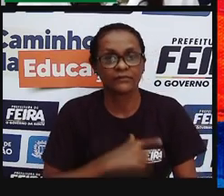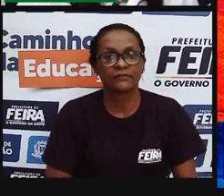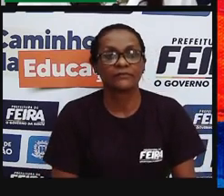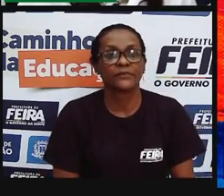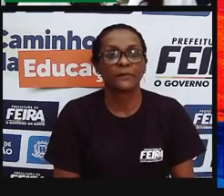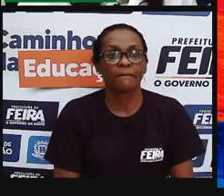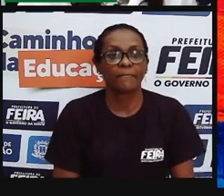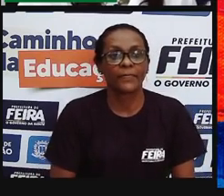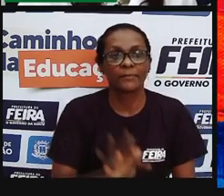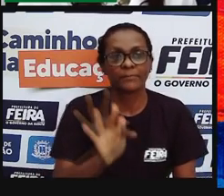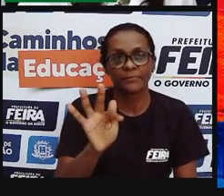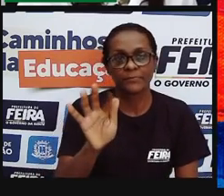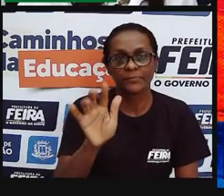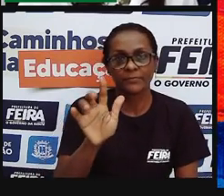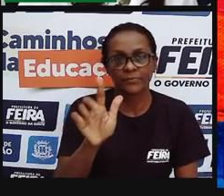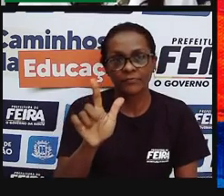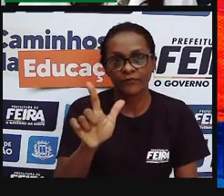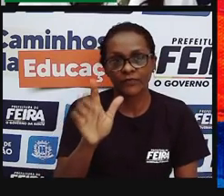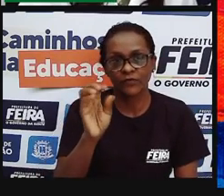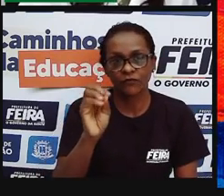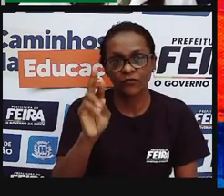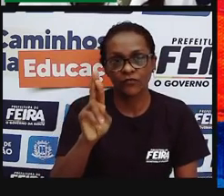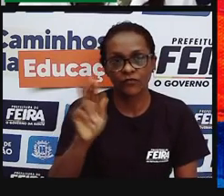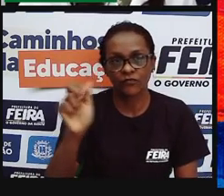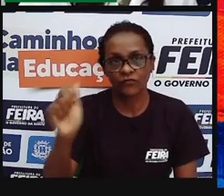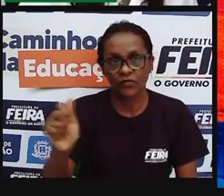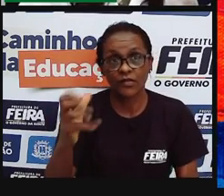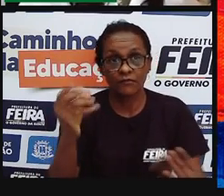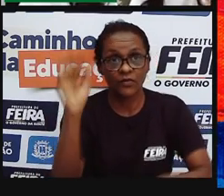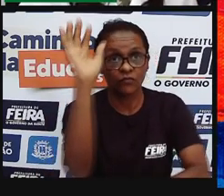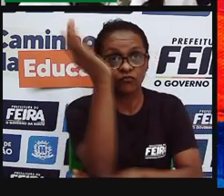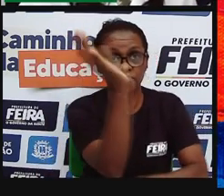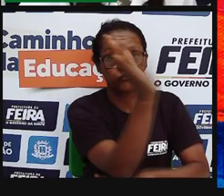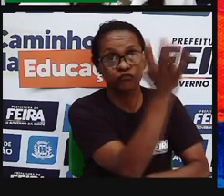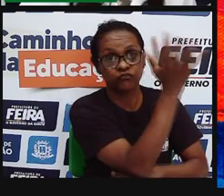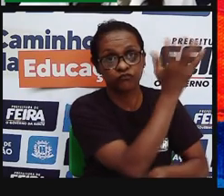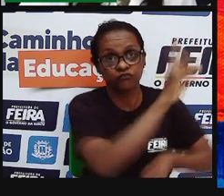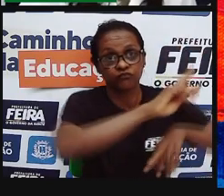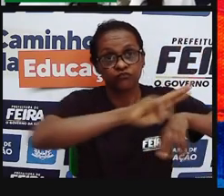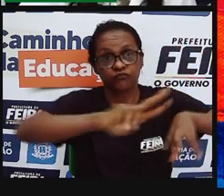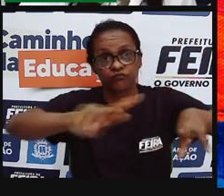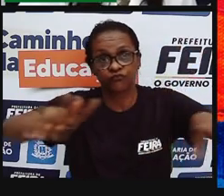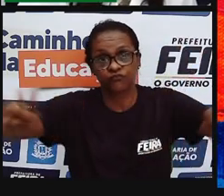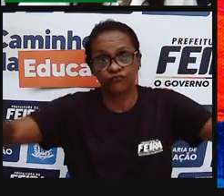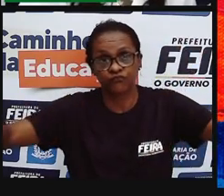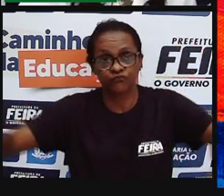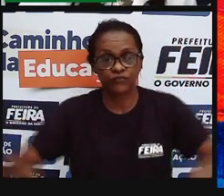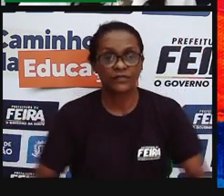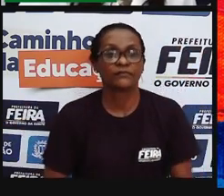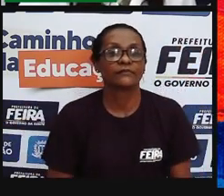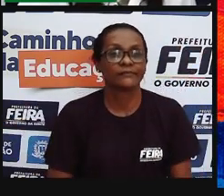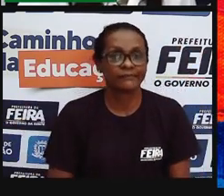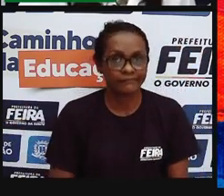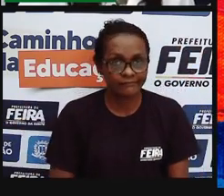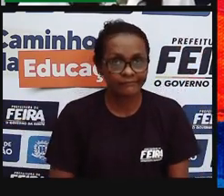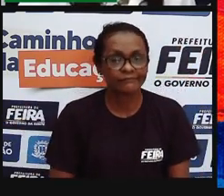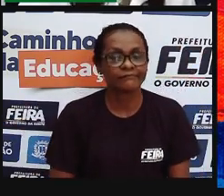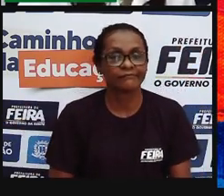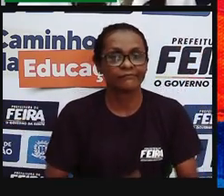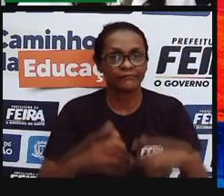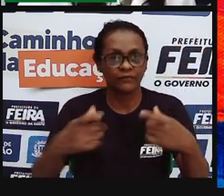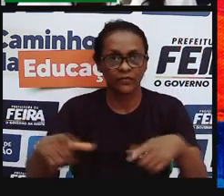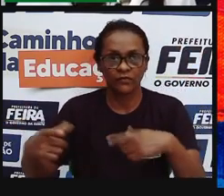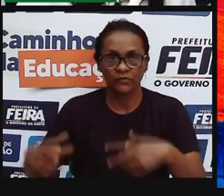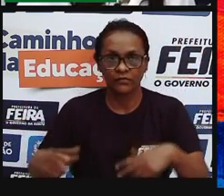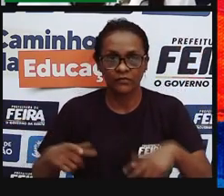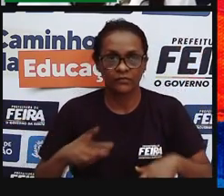flora é toda essa região, todos os vegetais, toda essa vegetação, as plantas de um ambiente, e a fauna, os